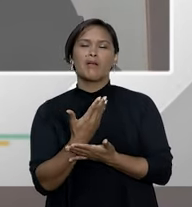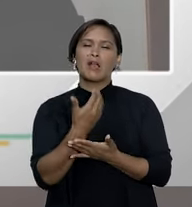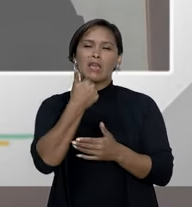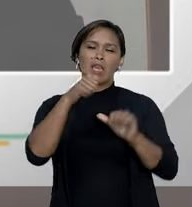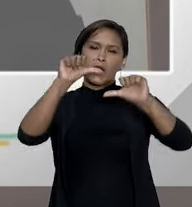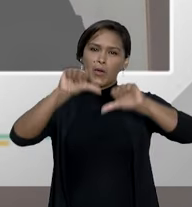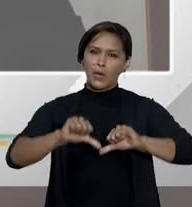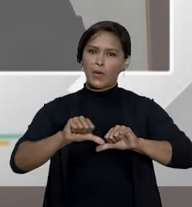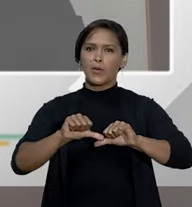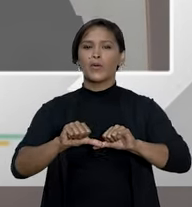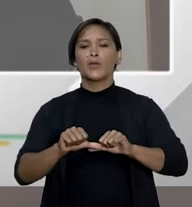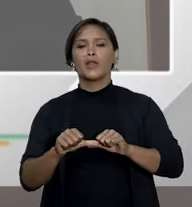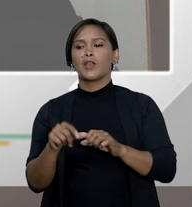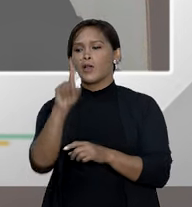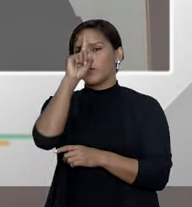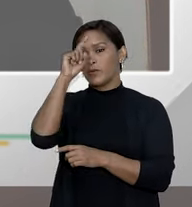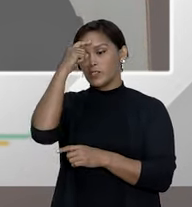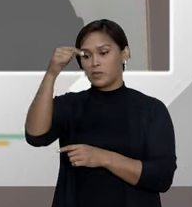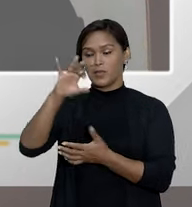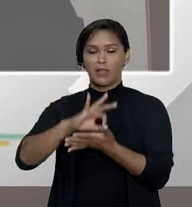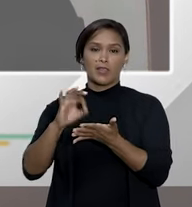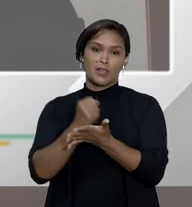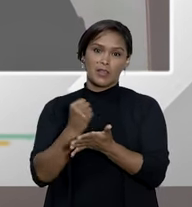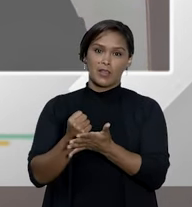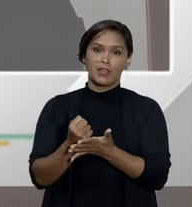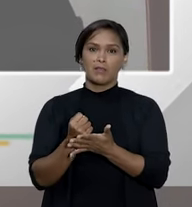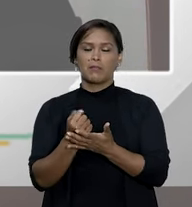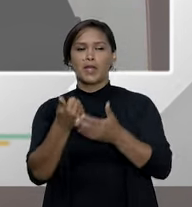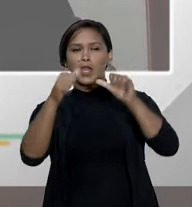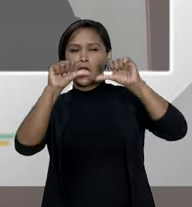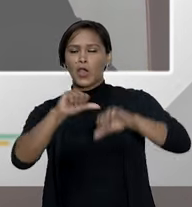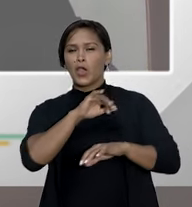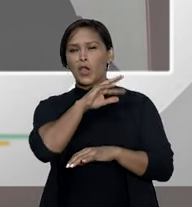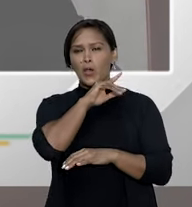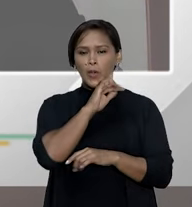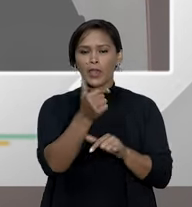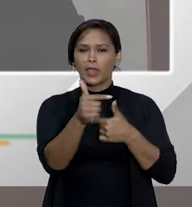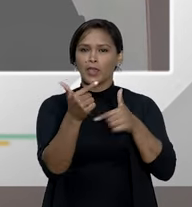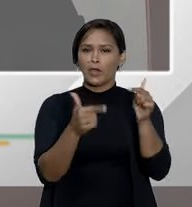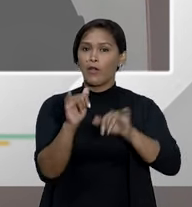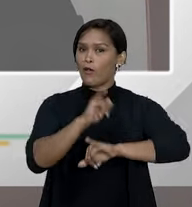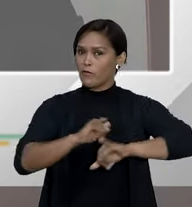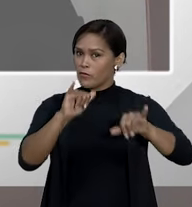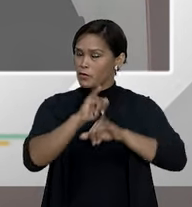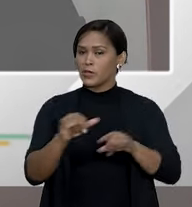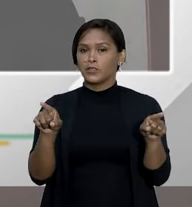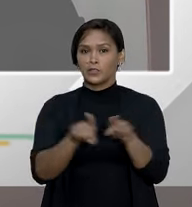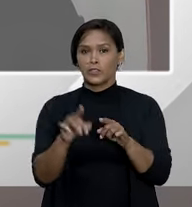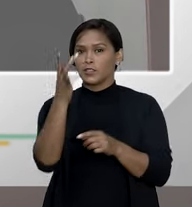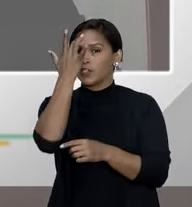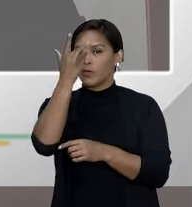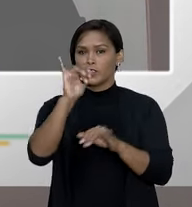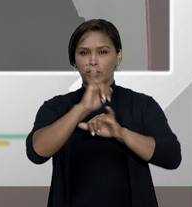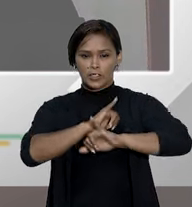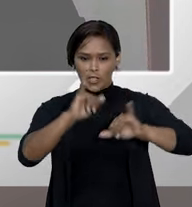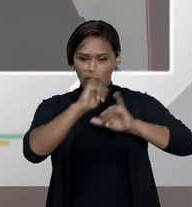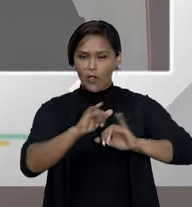bem o hospital daquele plano não é bom o hospital é ruim etc eu acho que é esses